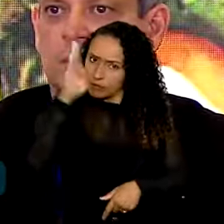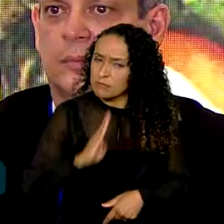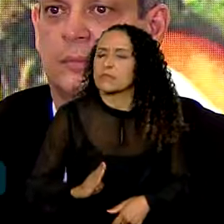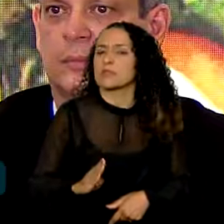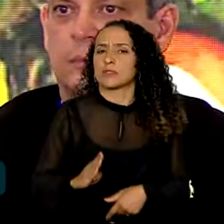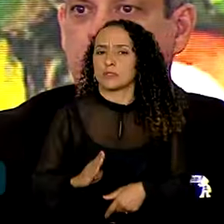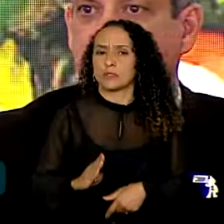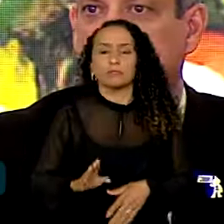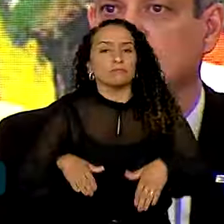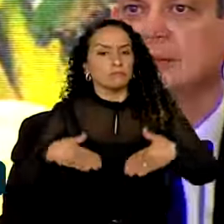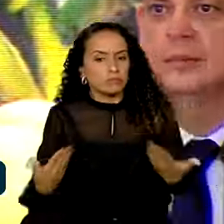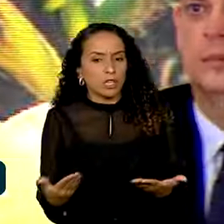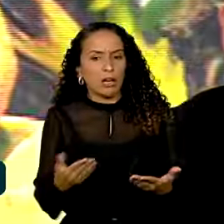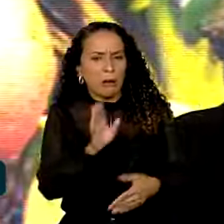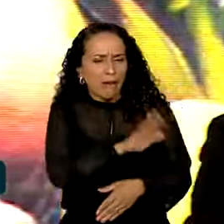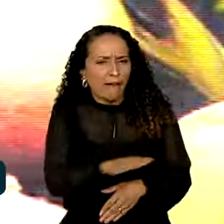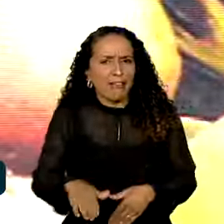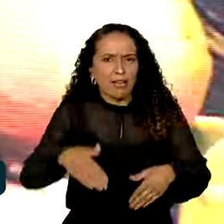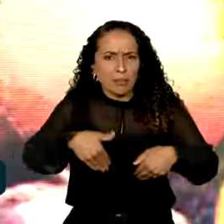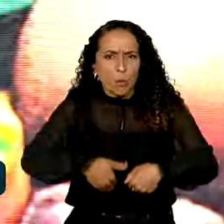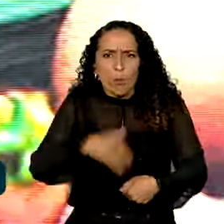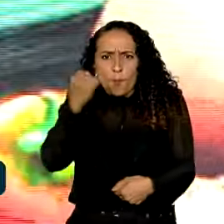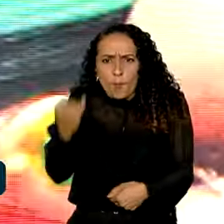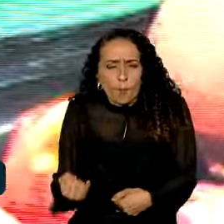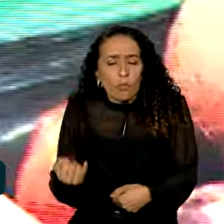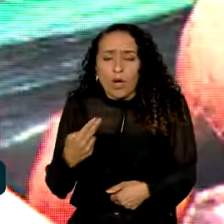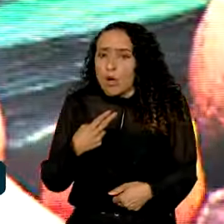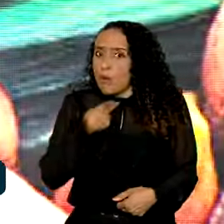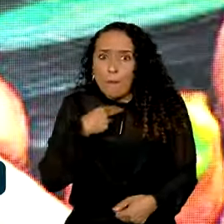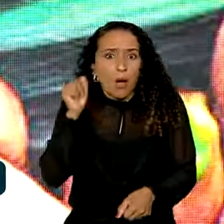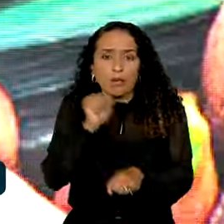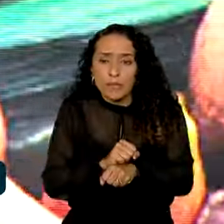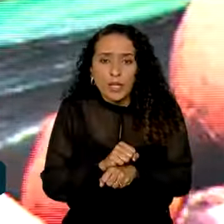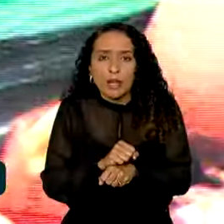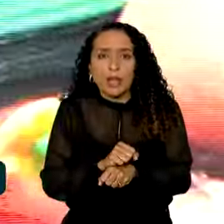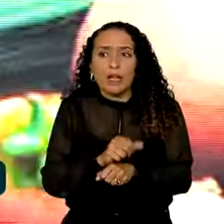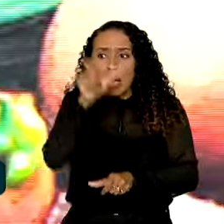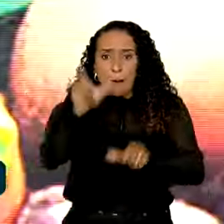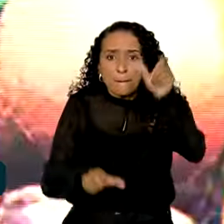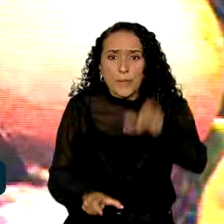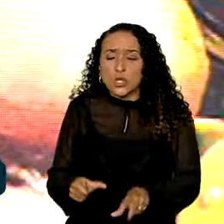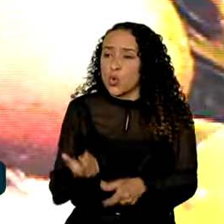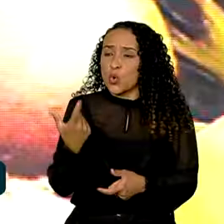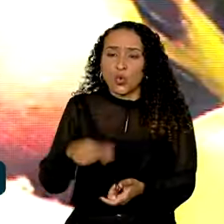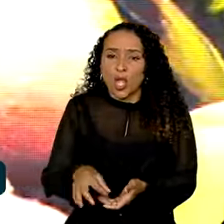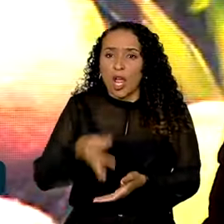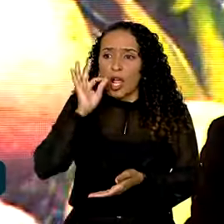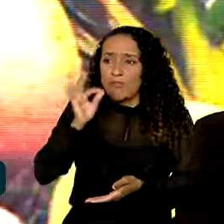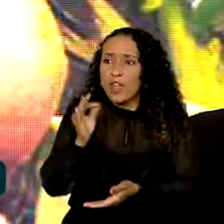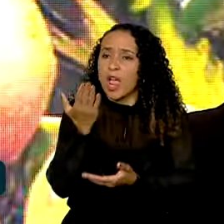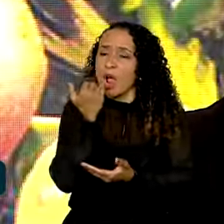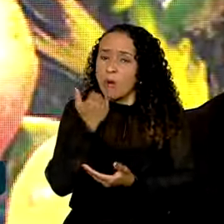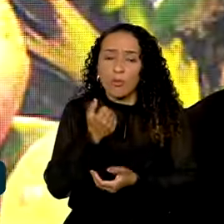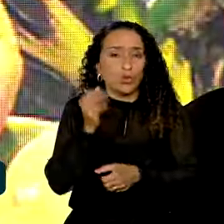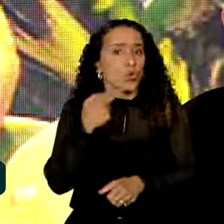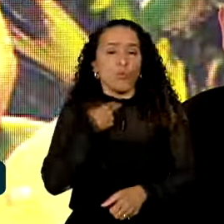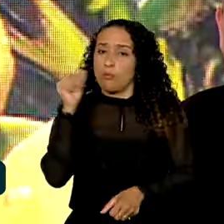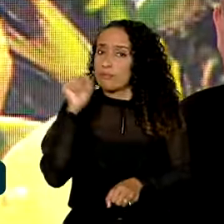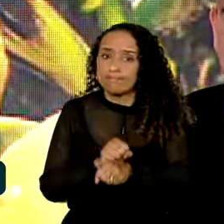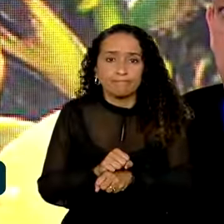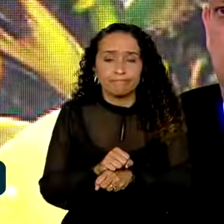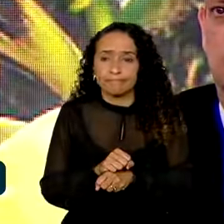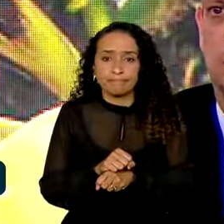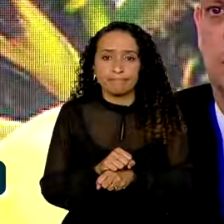Criança desnutrida não pode esperar. Pessoas que não tomam café e não almoça não podem esperar.